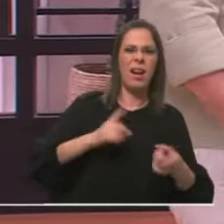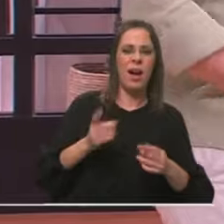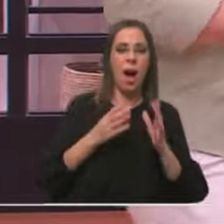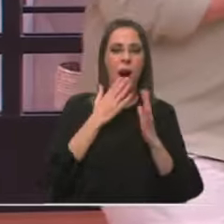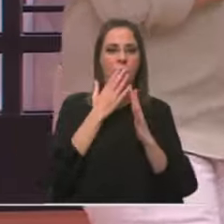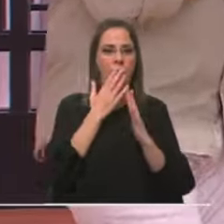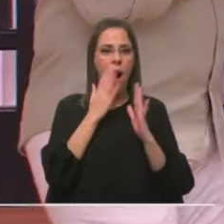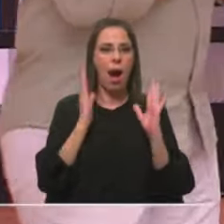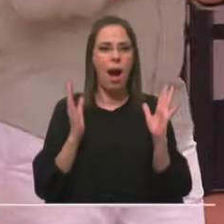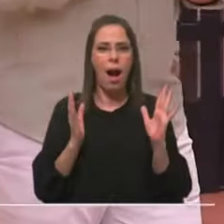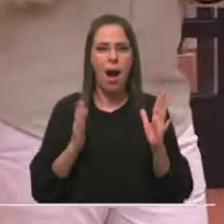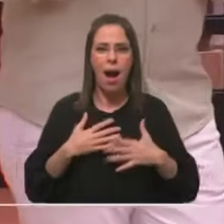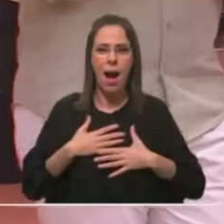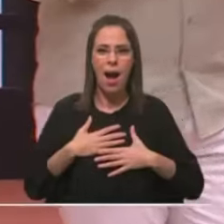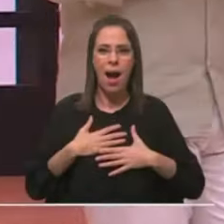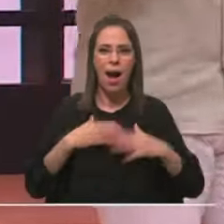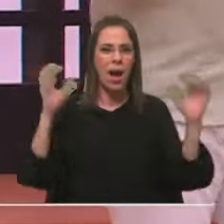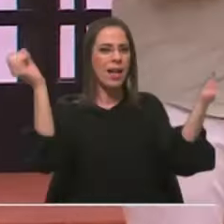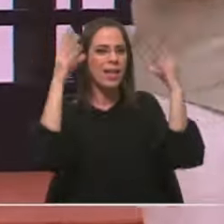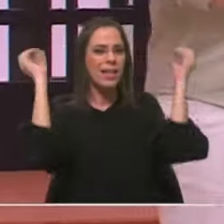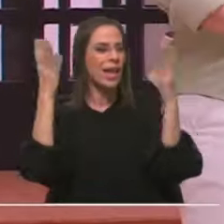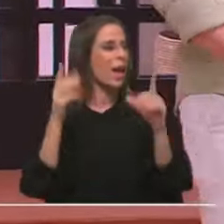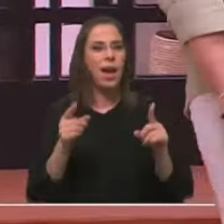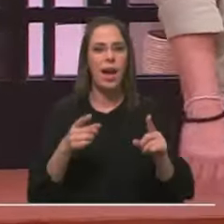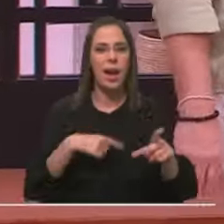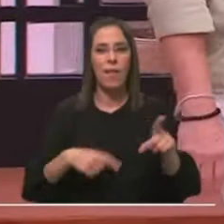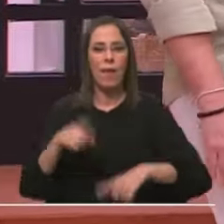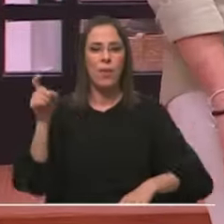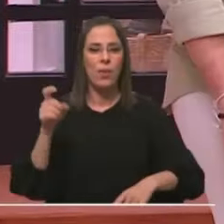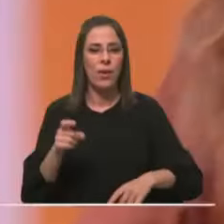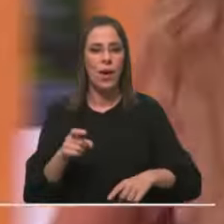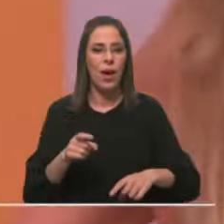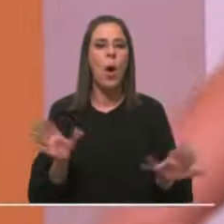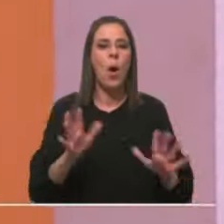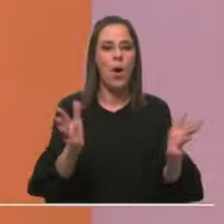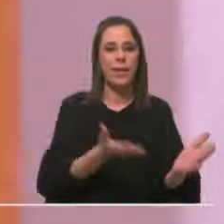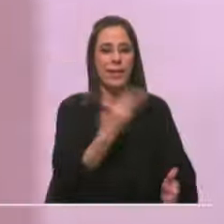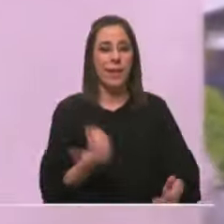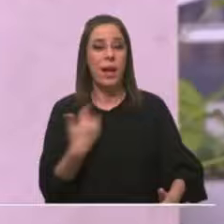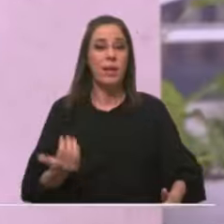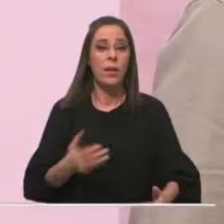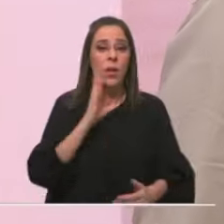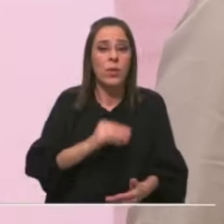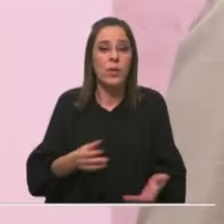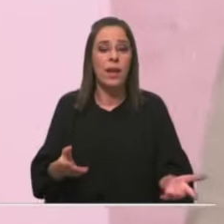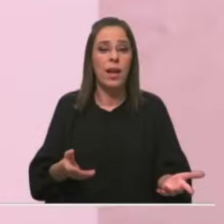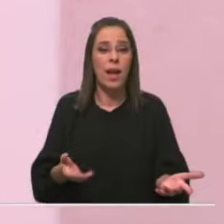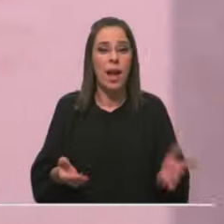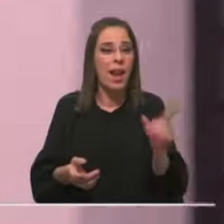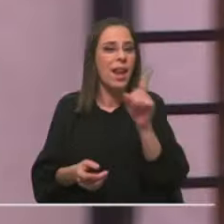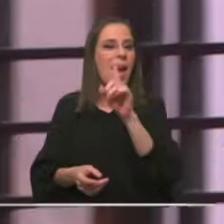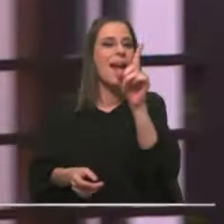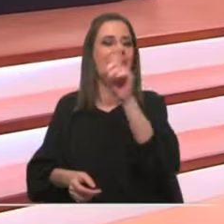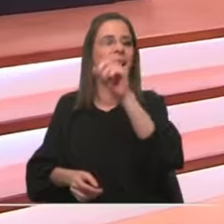Ah! Sirene! Vamos fugir ainda, João. Para onde? Não sei. Não!